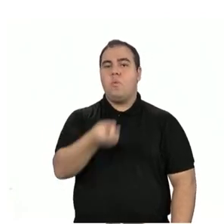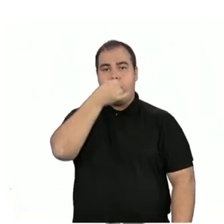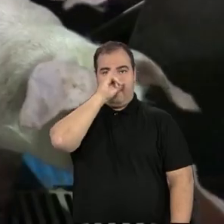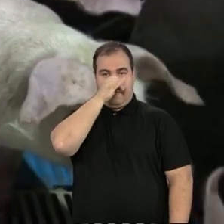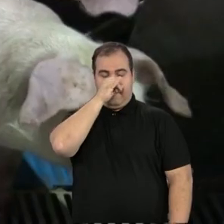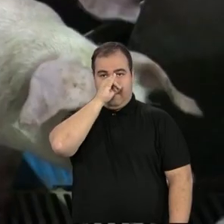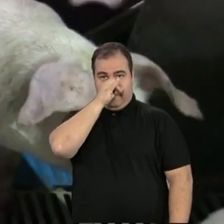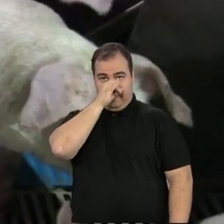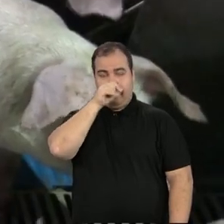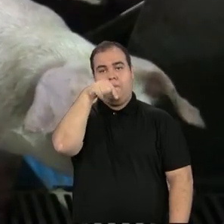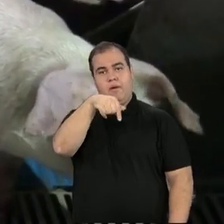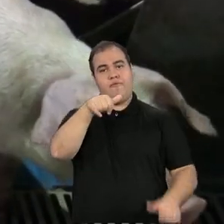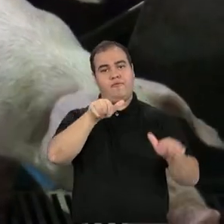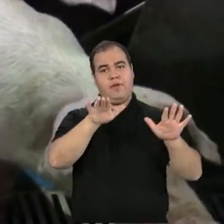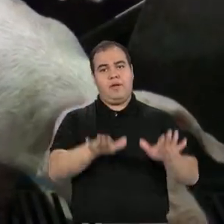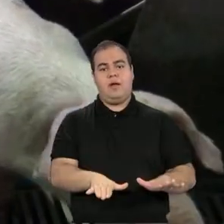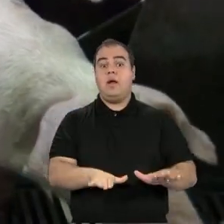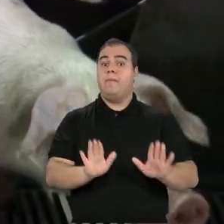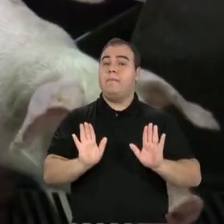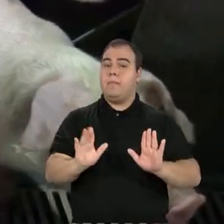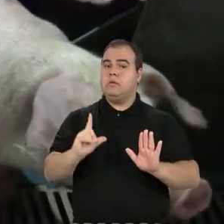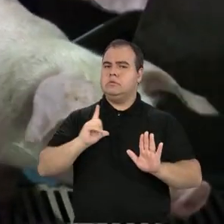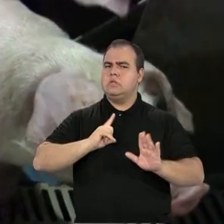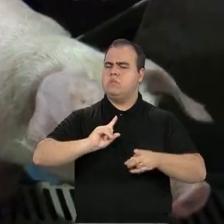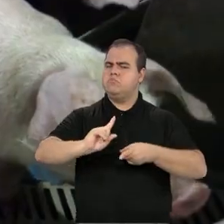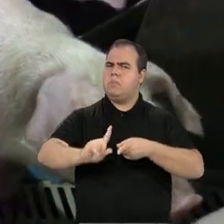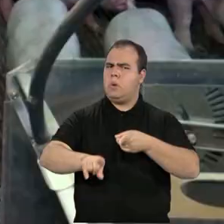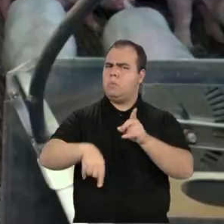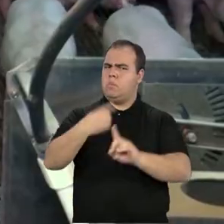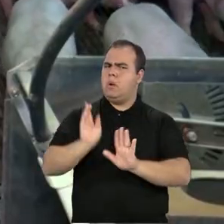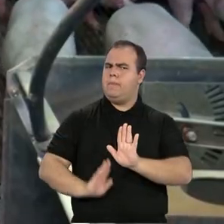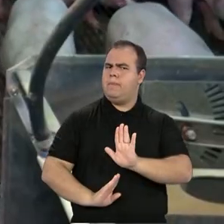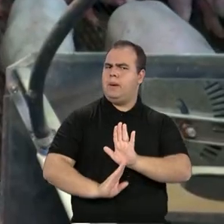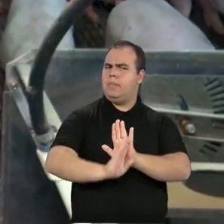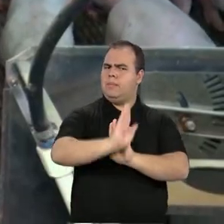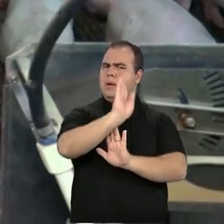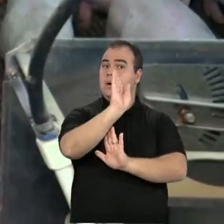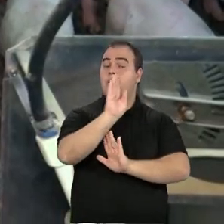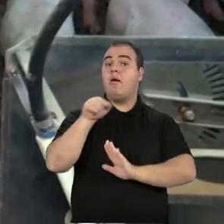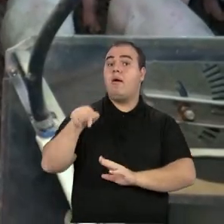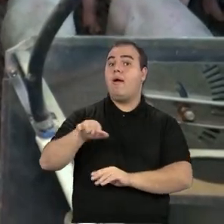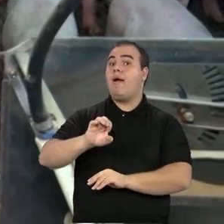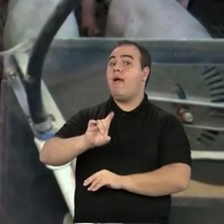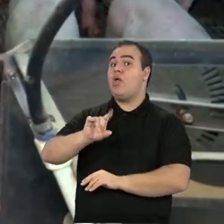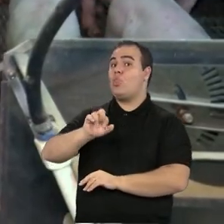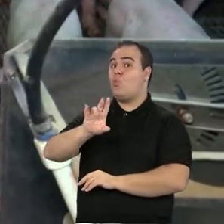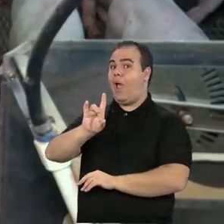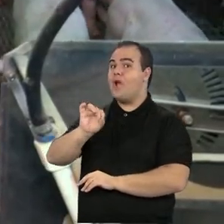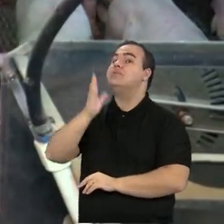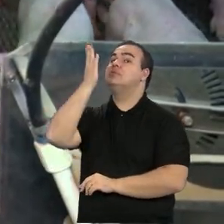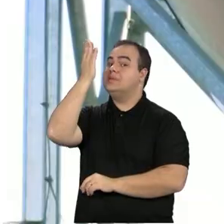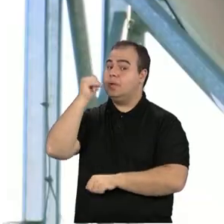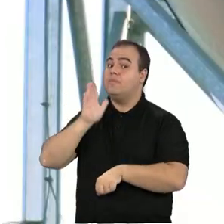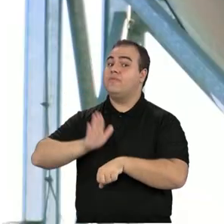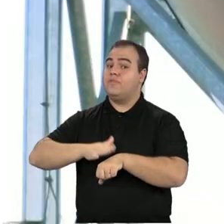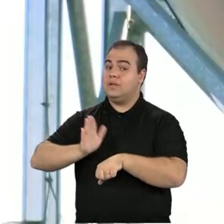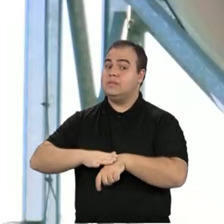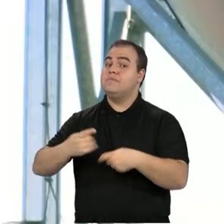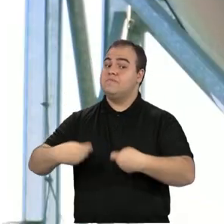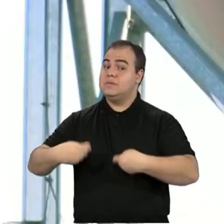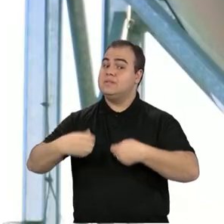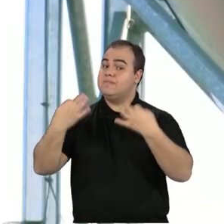alojamento. Mas para ter um lote bem sucedido, Eduardo sabe bem o que é preciso fazer com maestria.